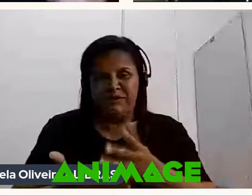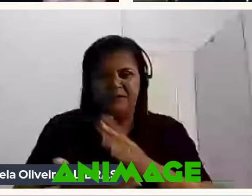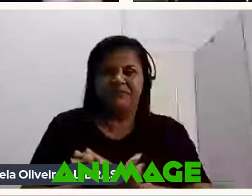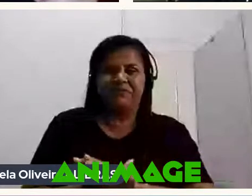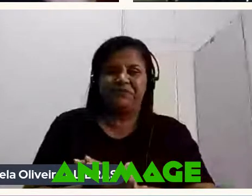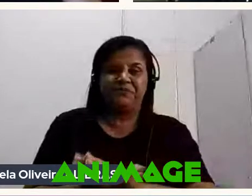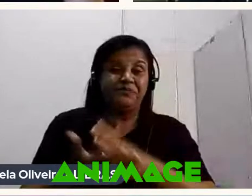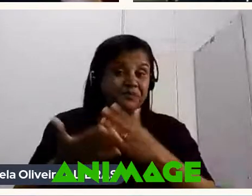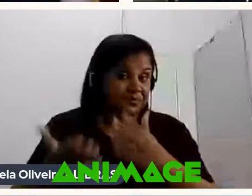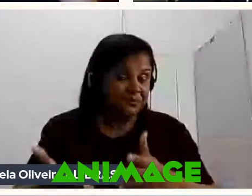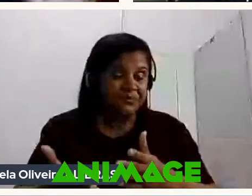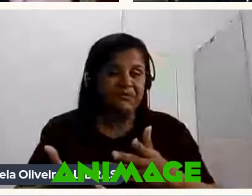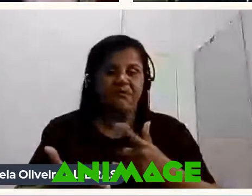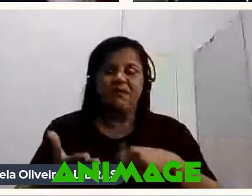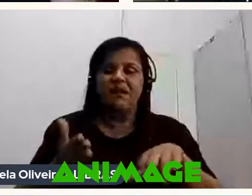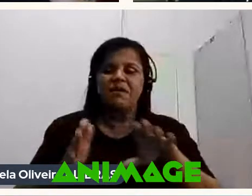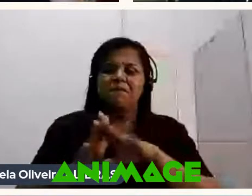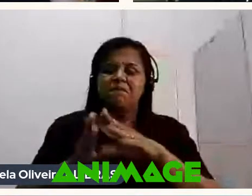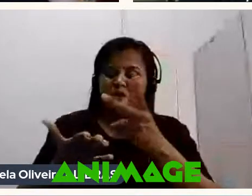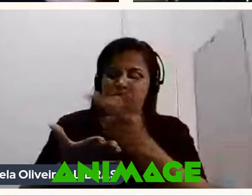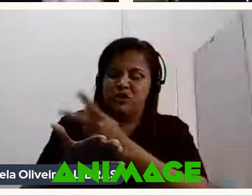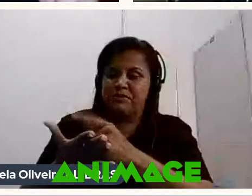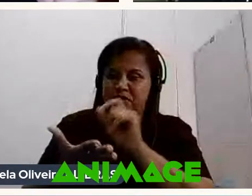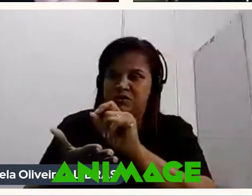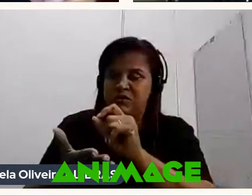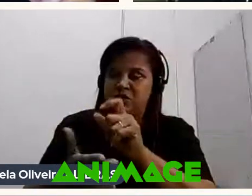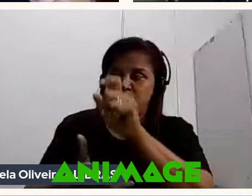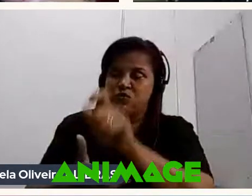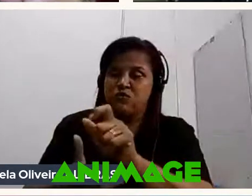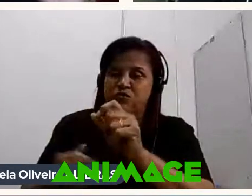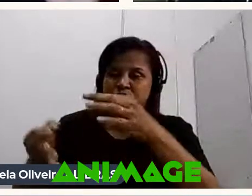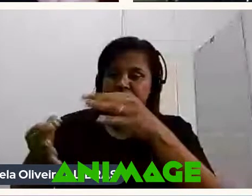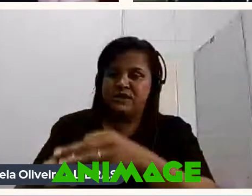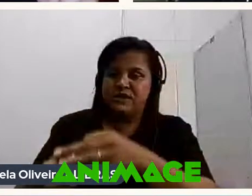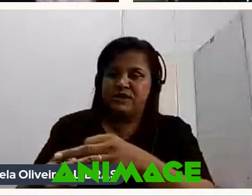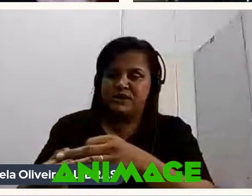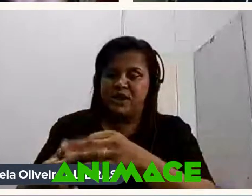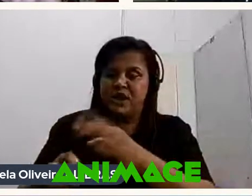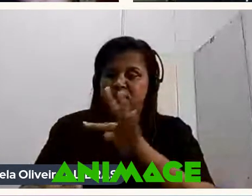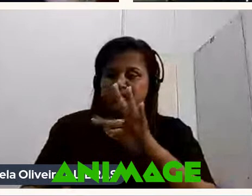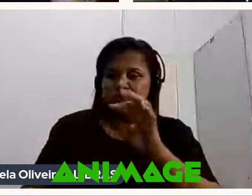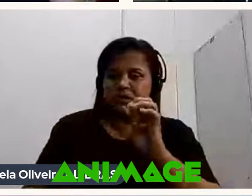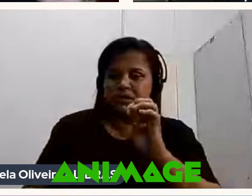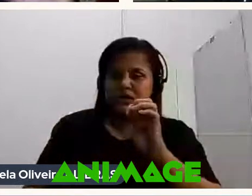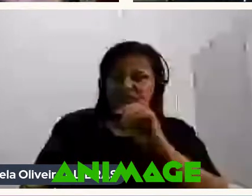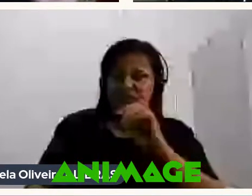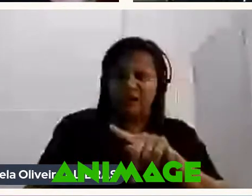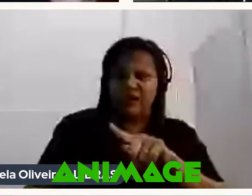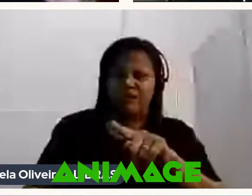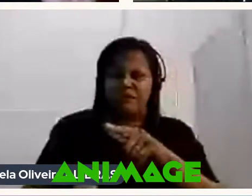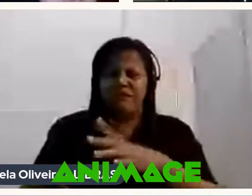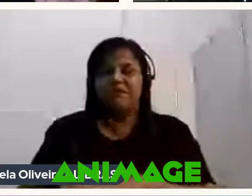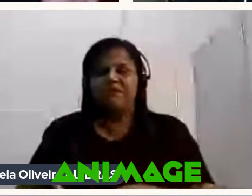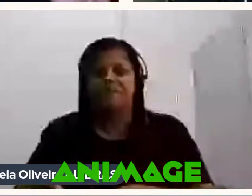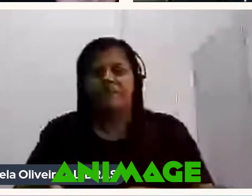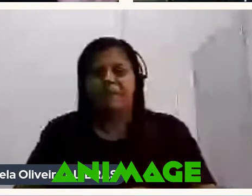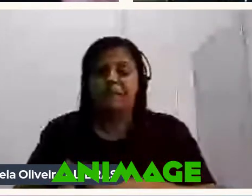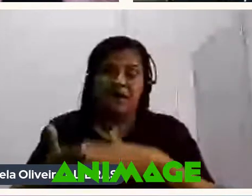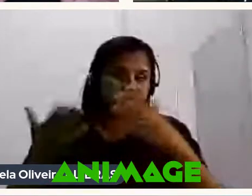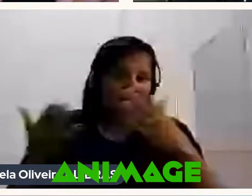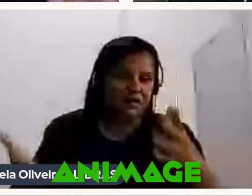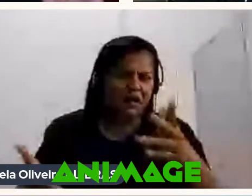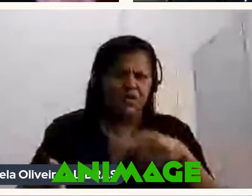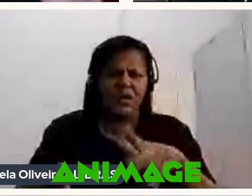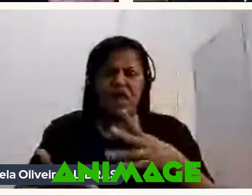Chega na mão do animador O exato Take Para ele animar Né Então ele animava Ele tem